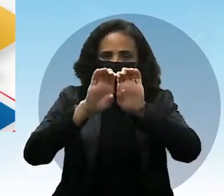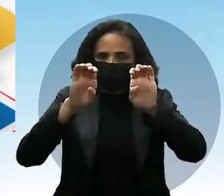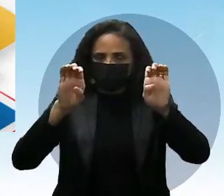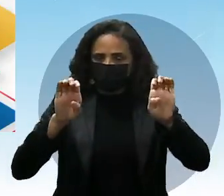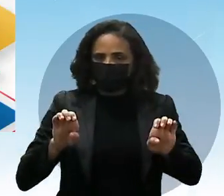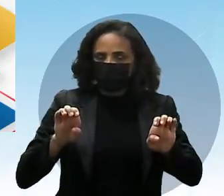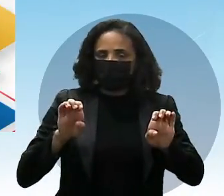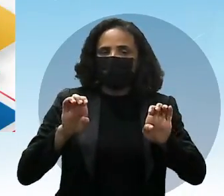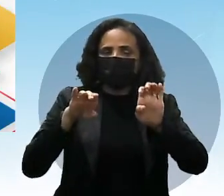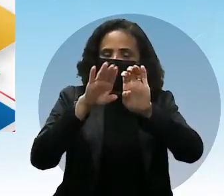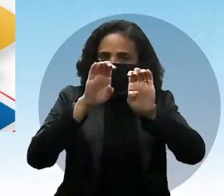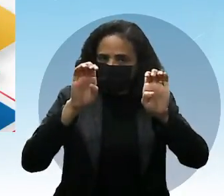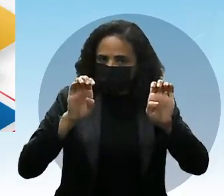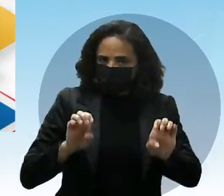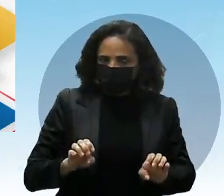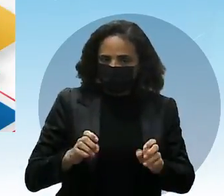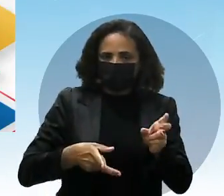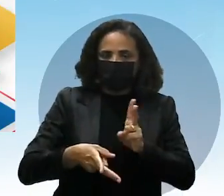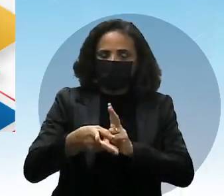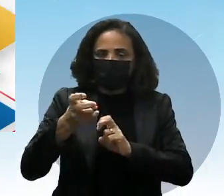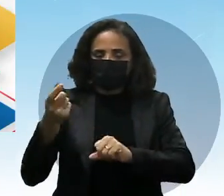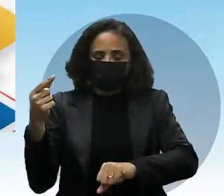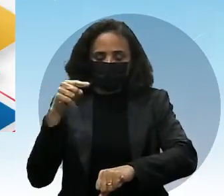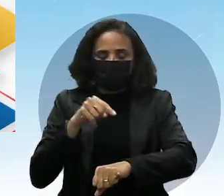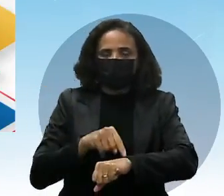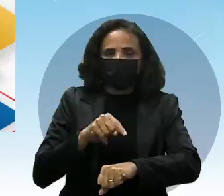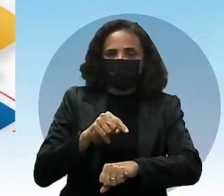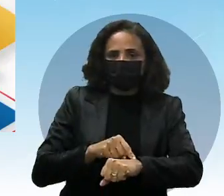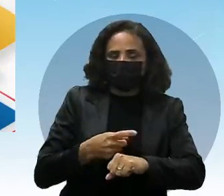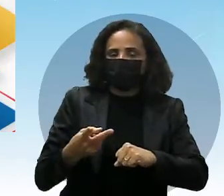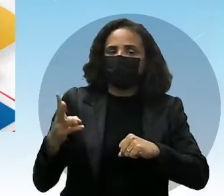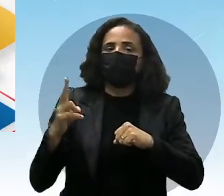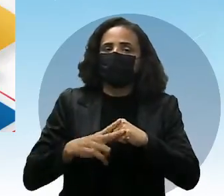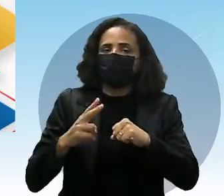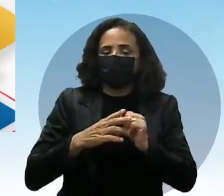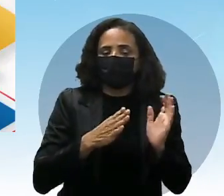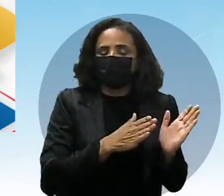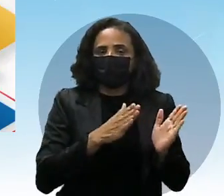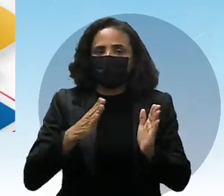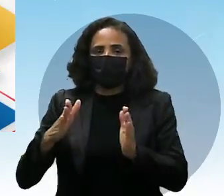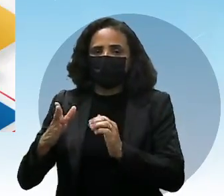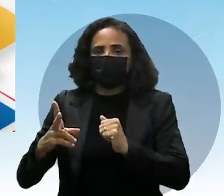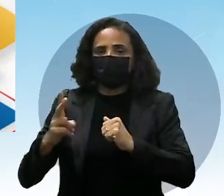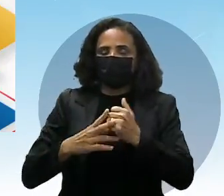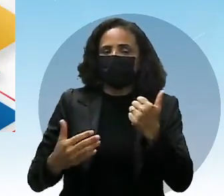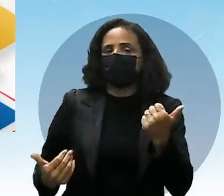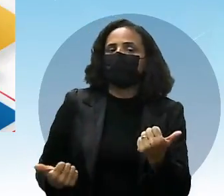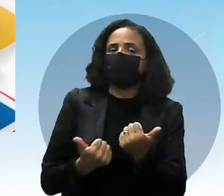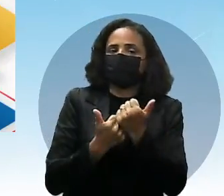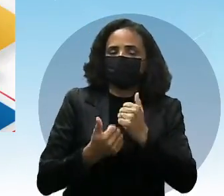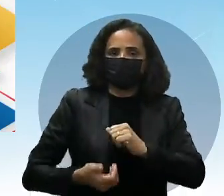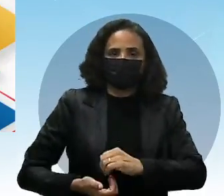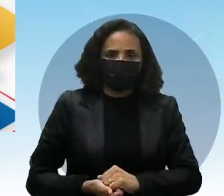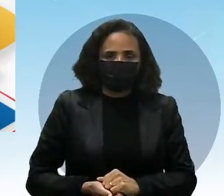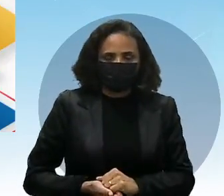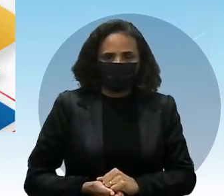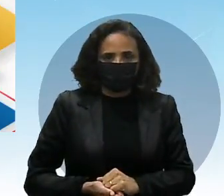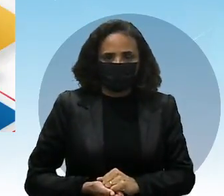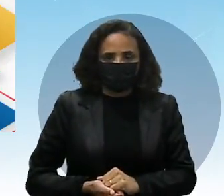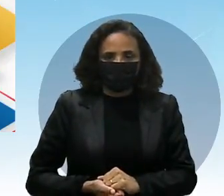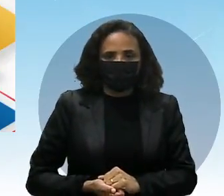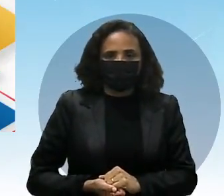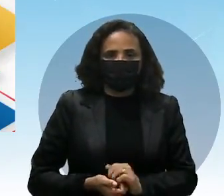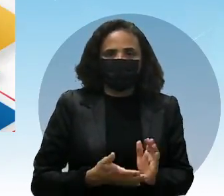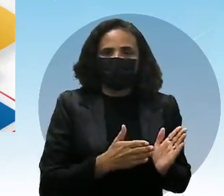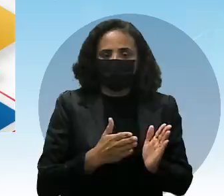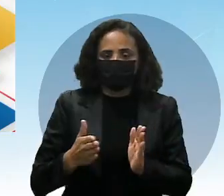Na estrutura, identificação do tempo verbal se deu através do verbo auxiliar. Temos ali na letra C, will,